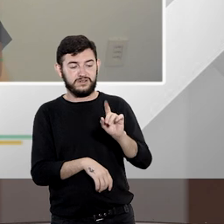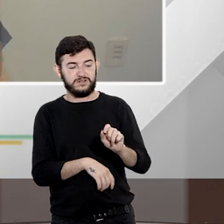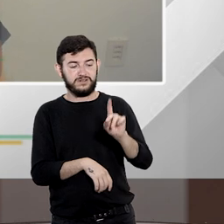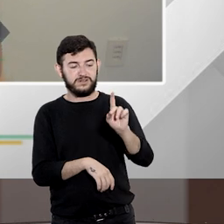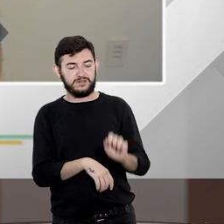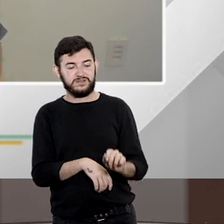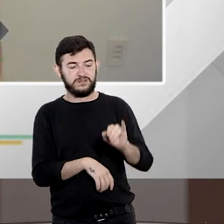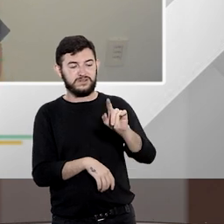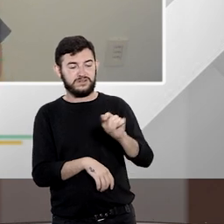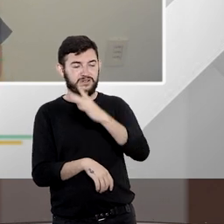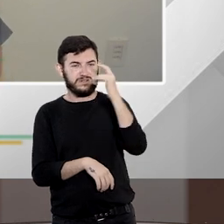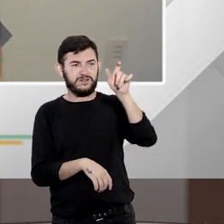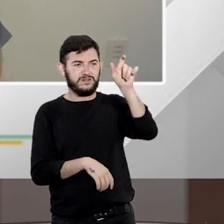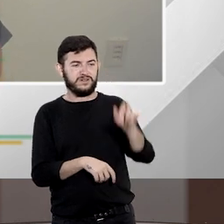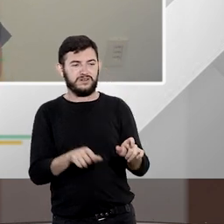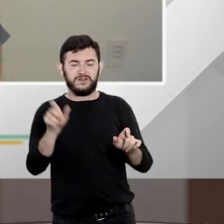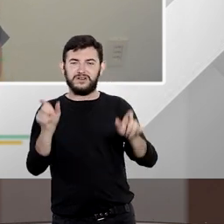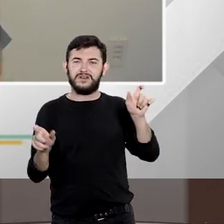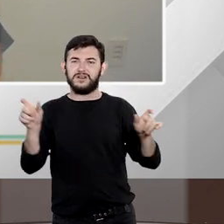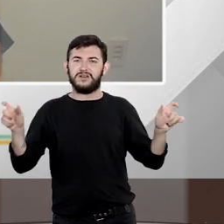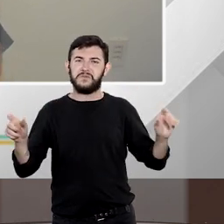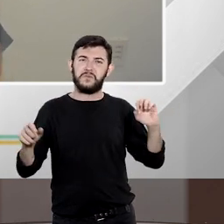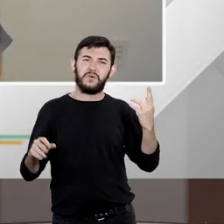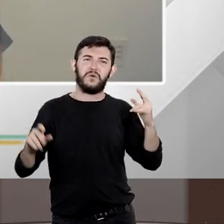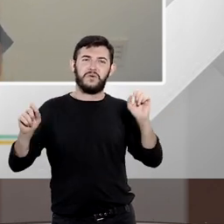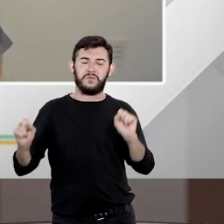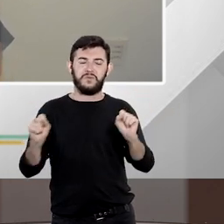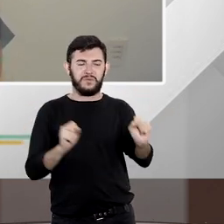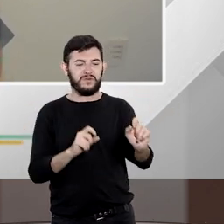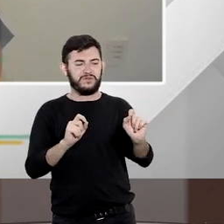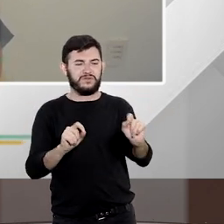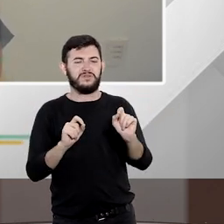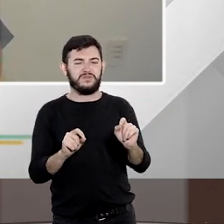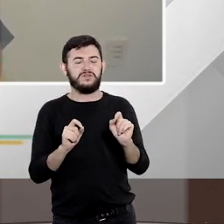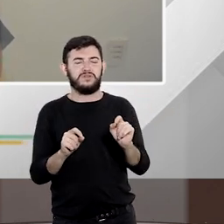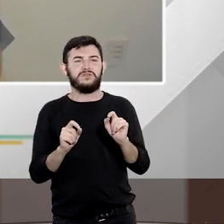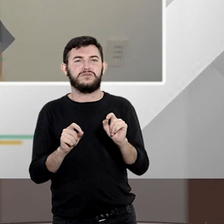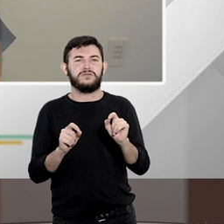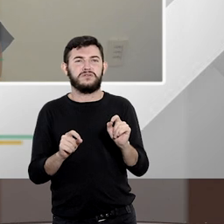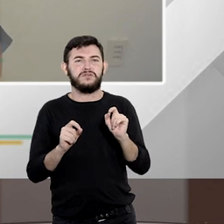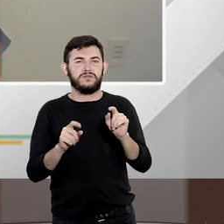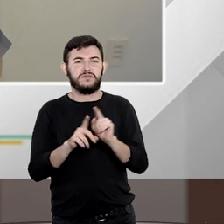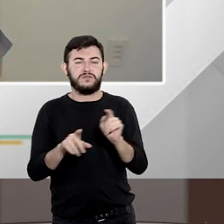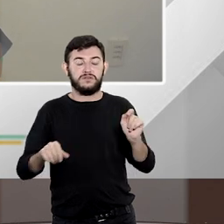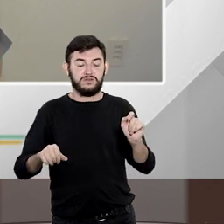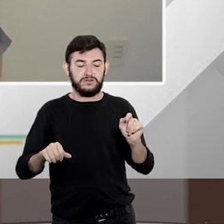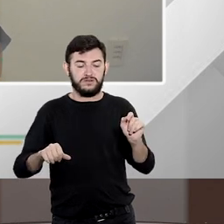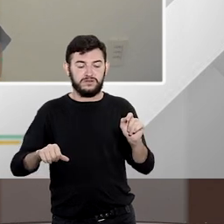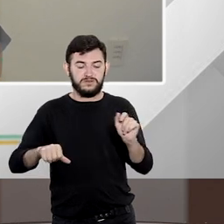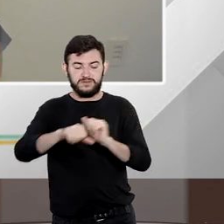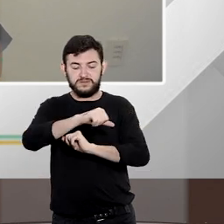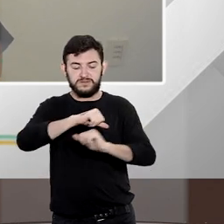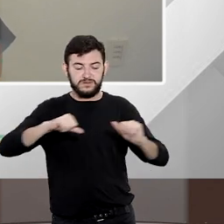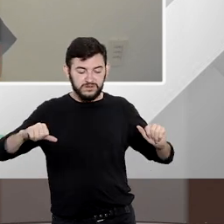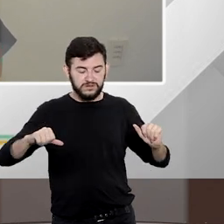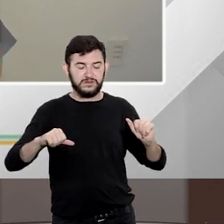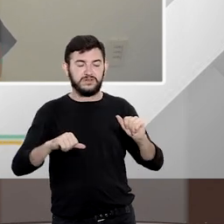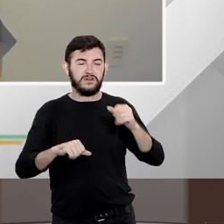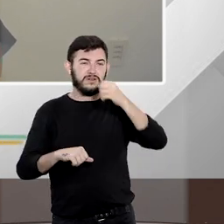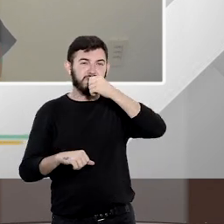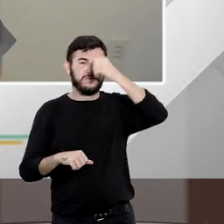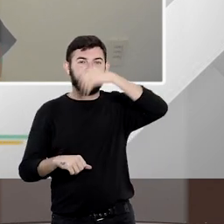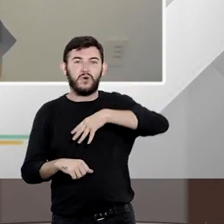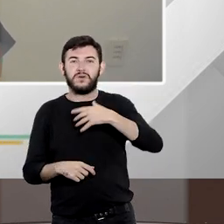cidadão como ele acaba desvirtuando um pouquinho e acabam surgindo abusos porque eu